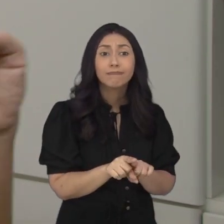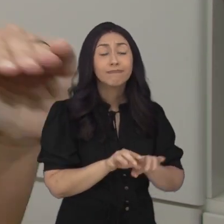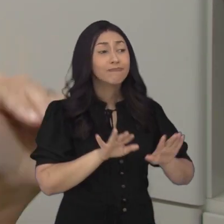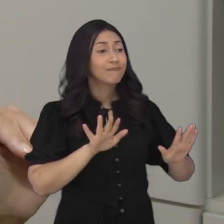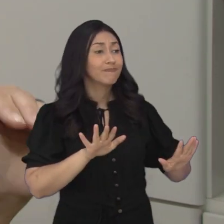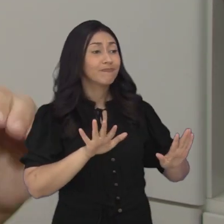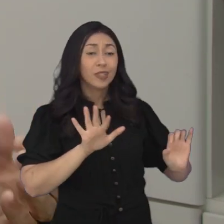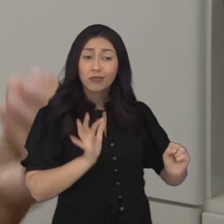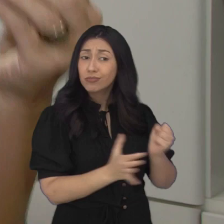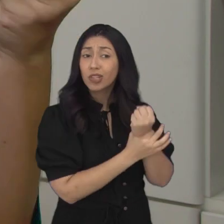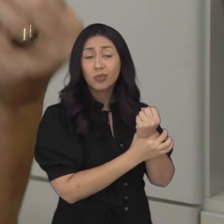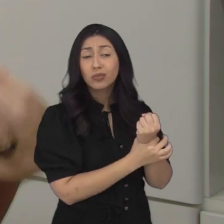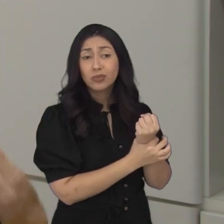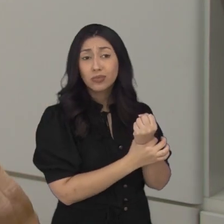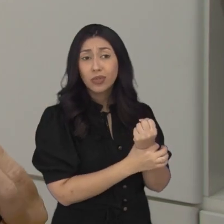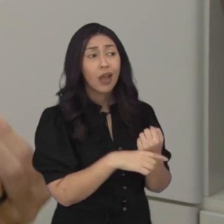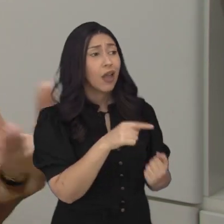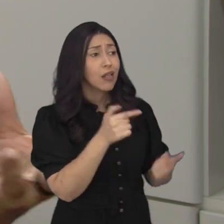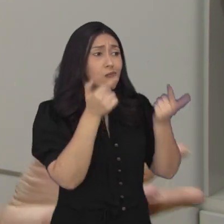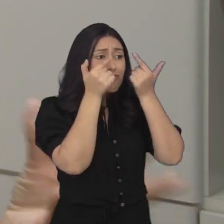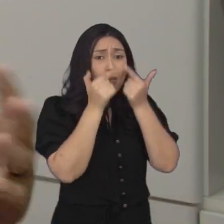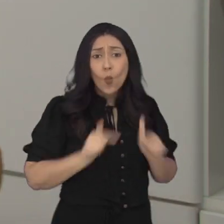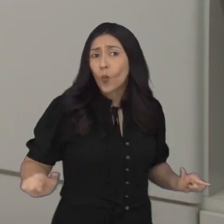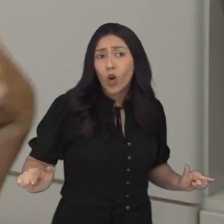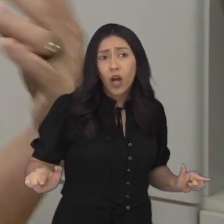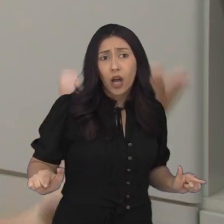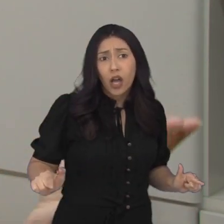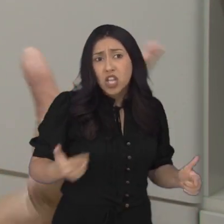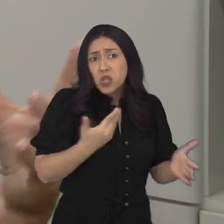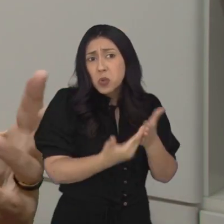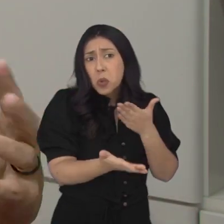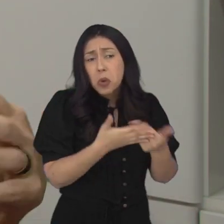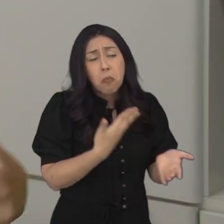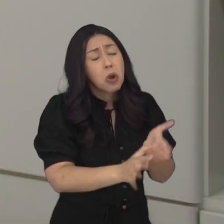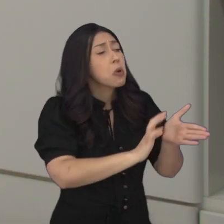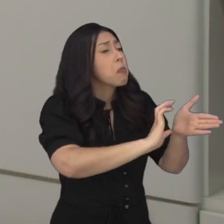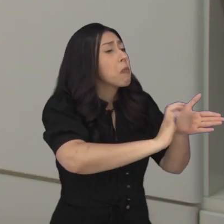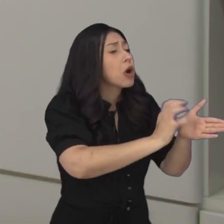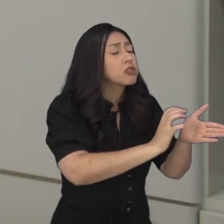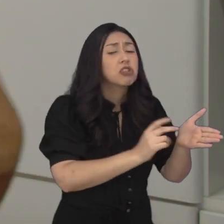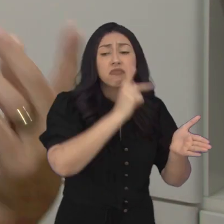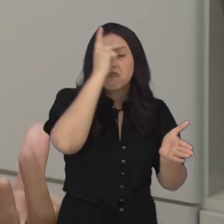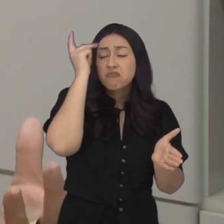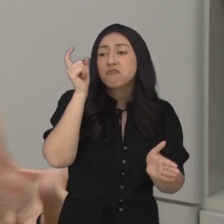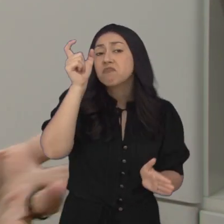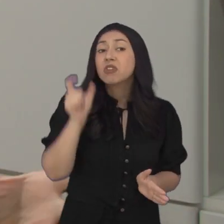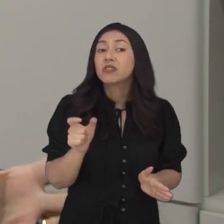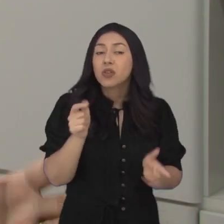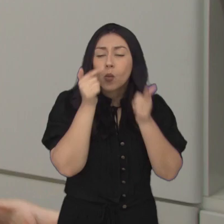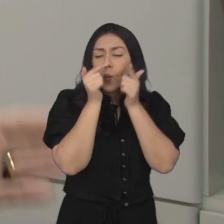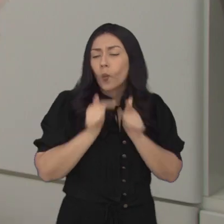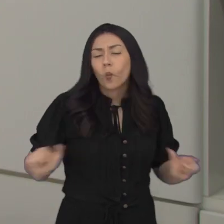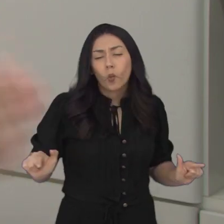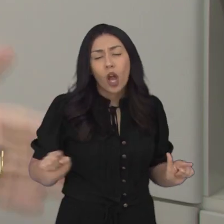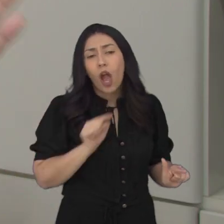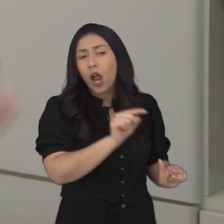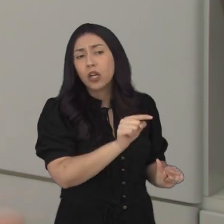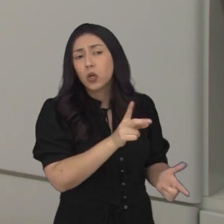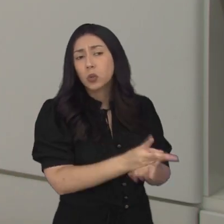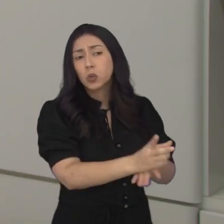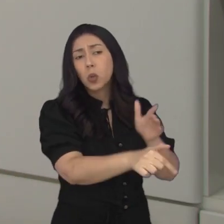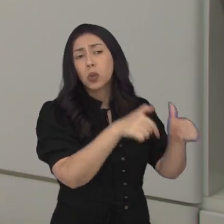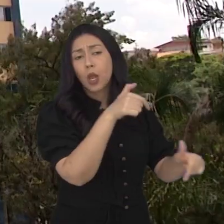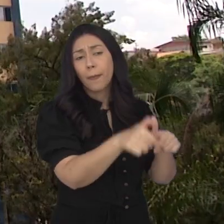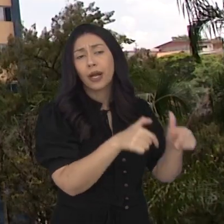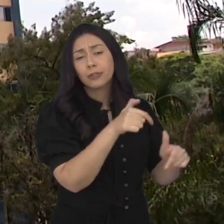isento, porque o servidor público é isento, independente de partido, independente do político que está, ele faz o